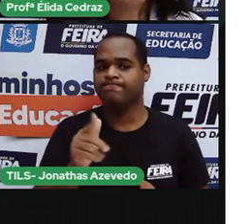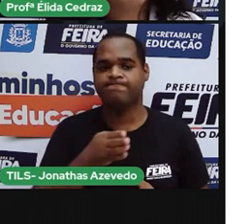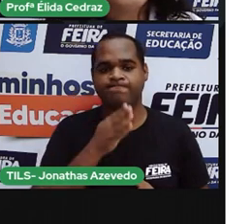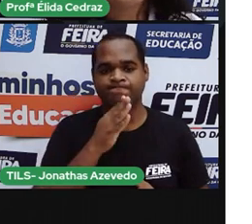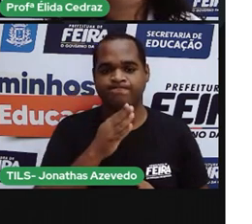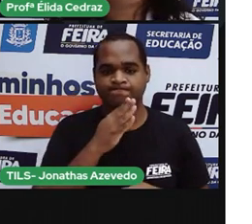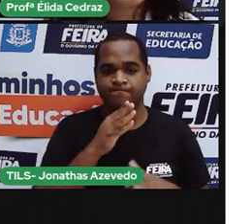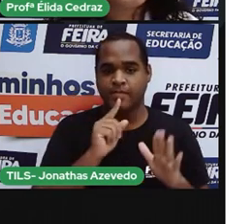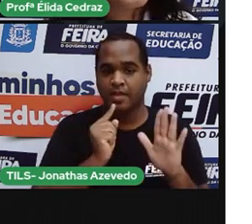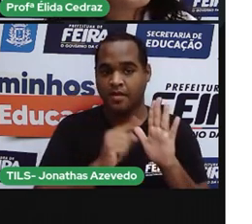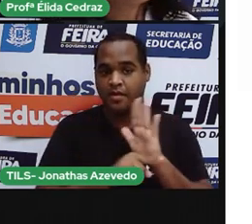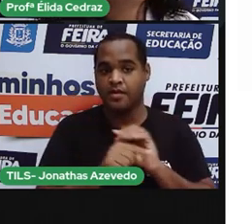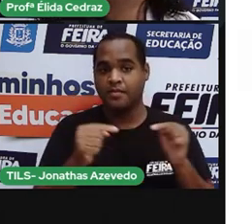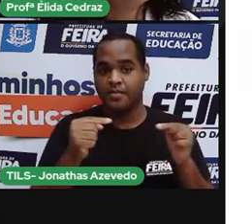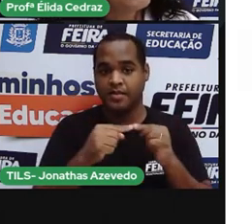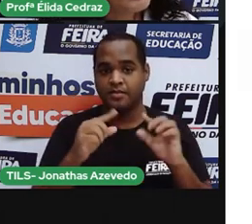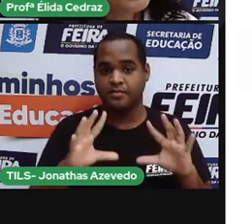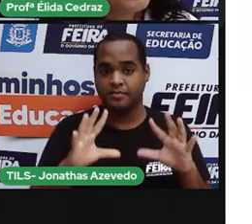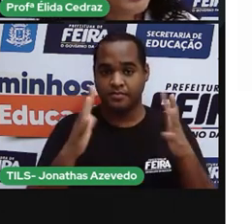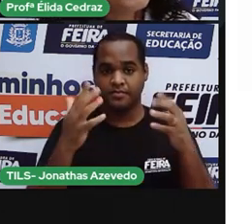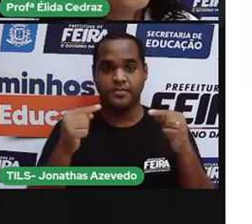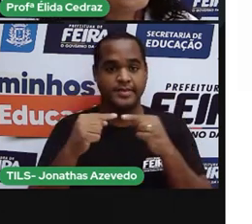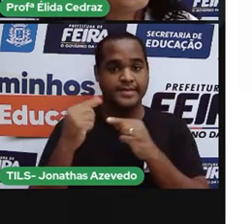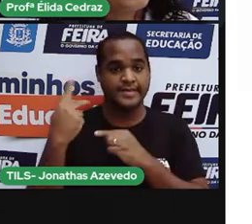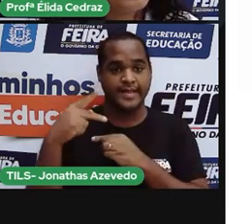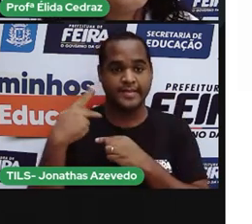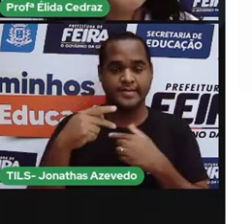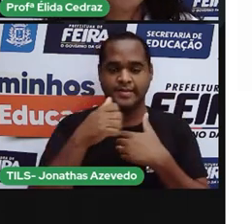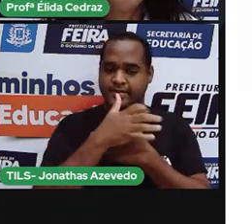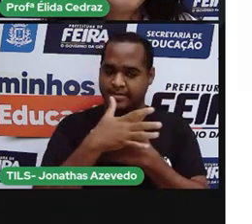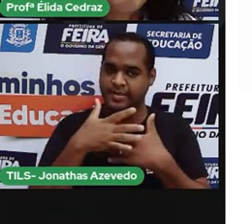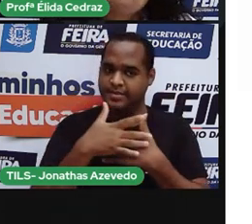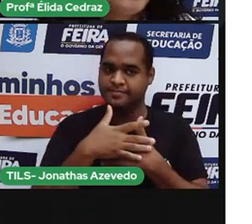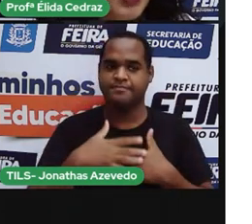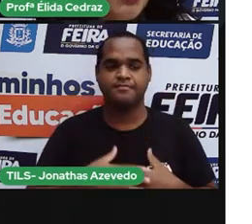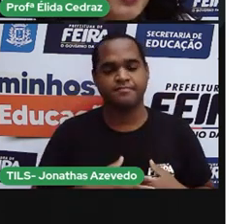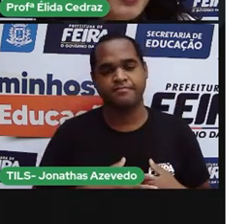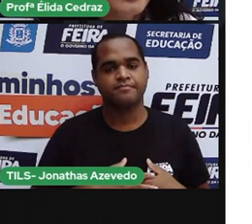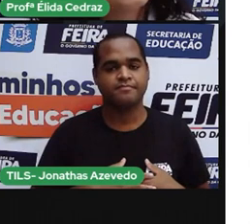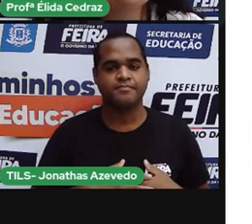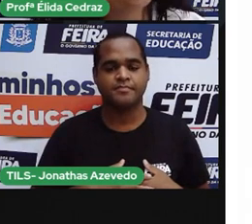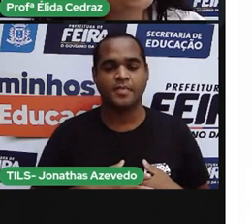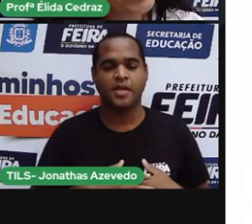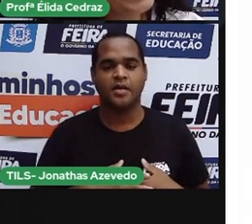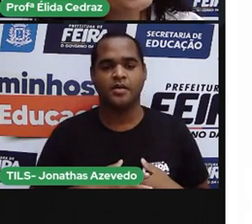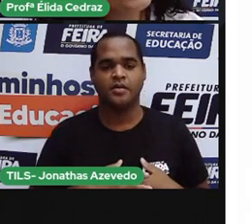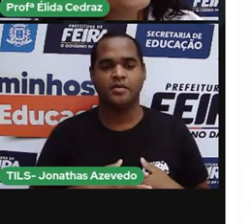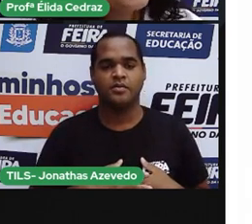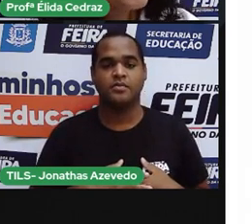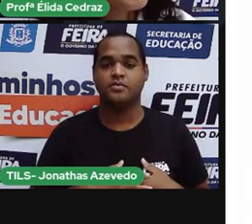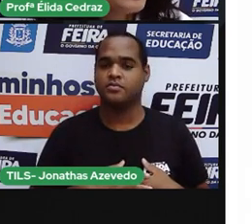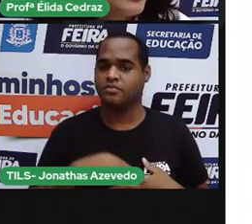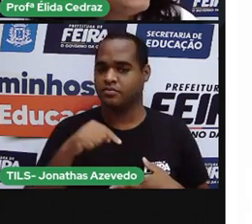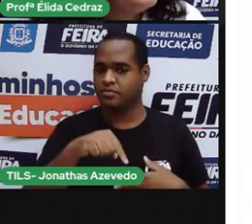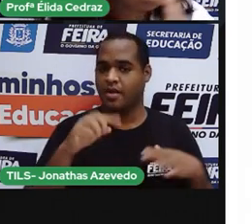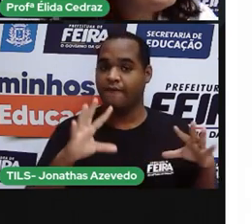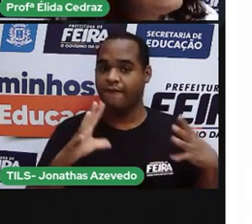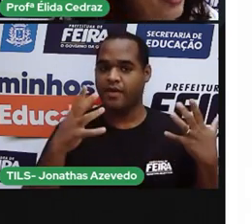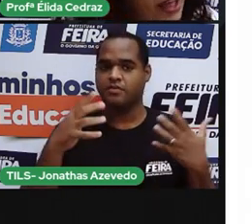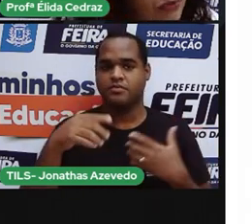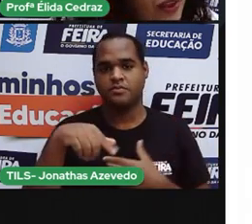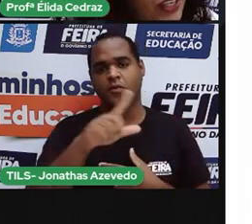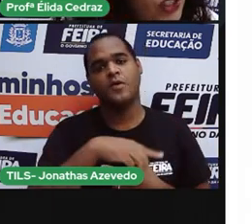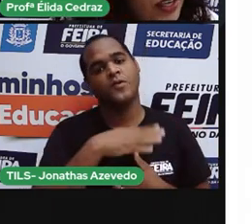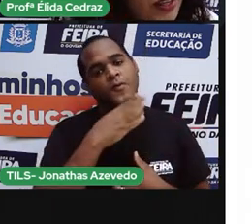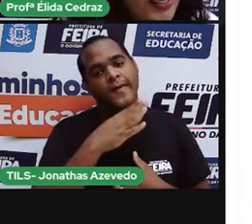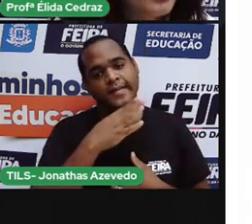sobre as festas tradicionais da nossa cidade? Porque muitos de vocês conhecem de ir